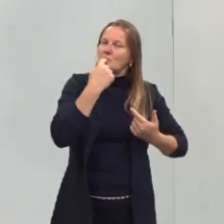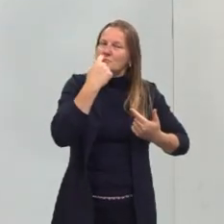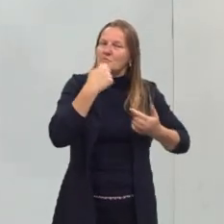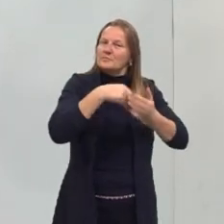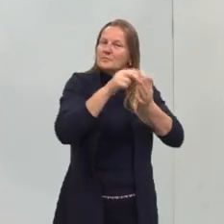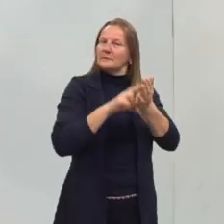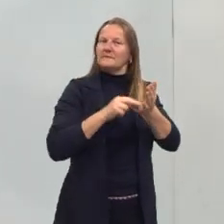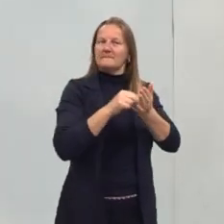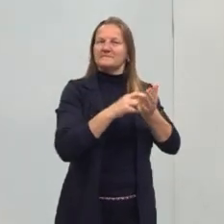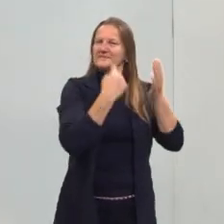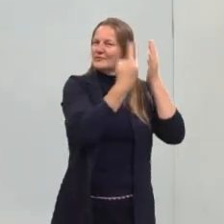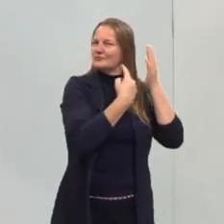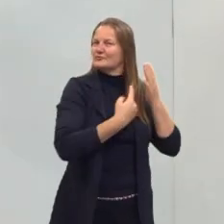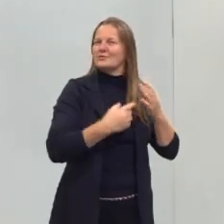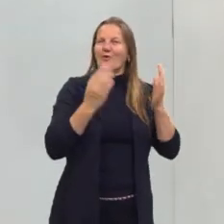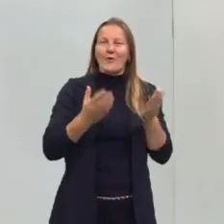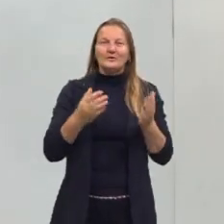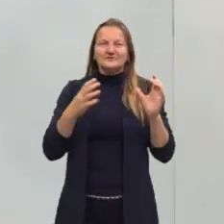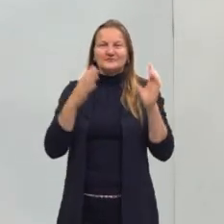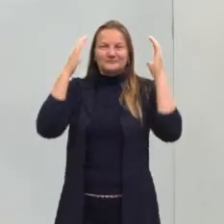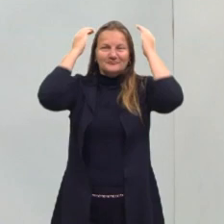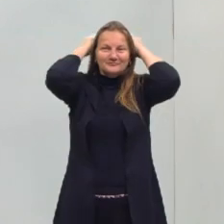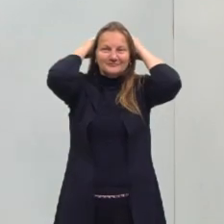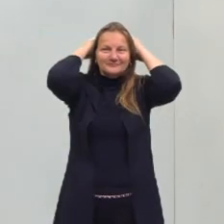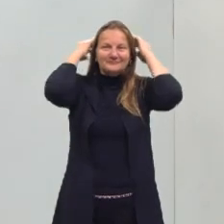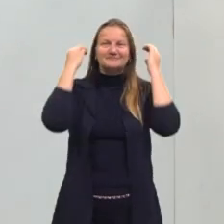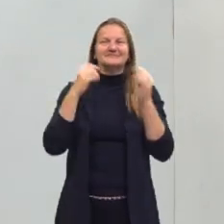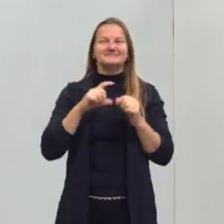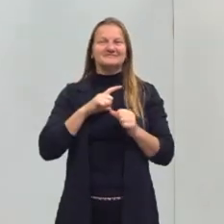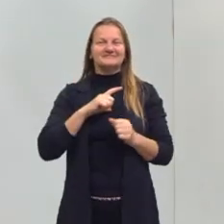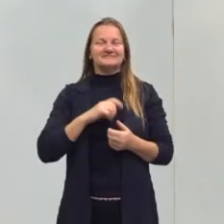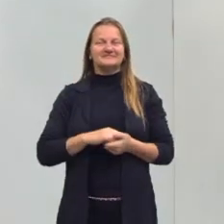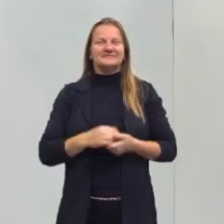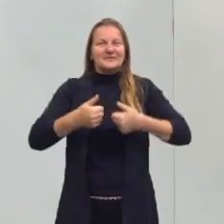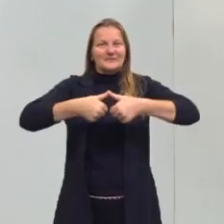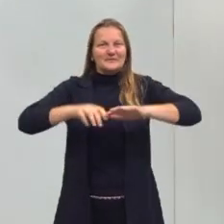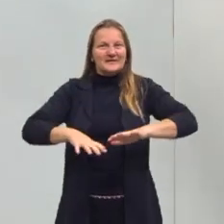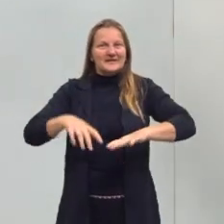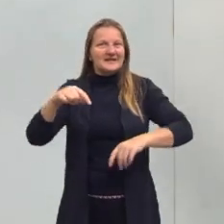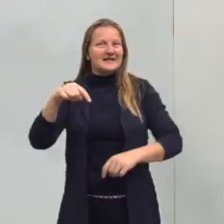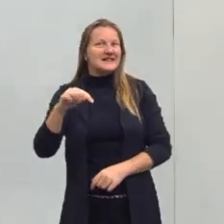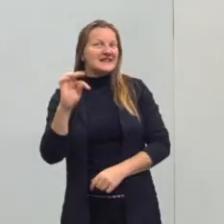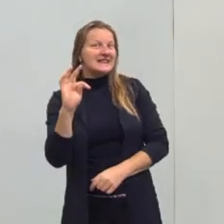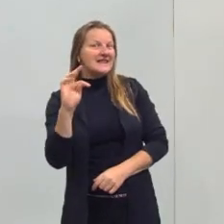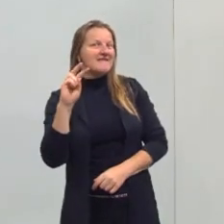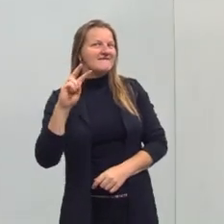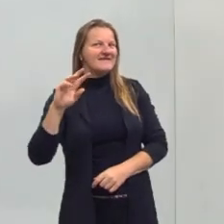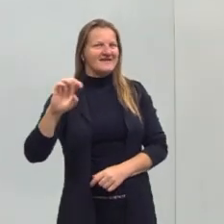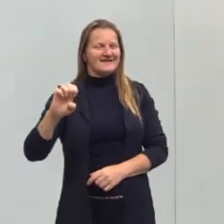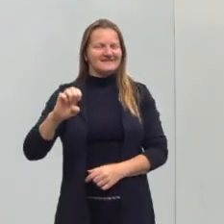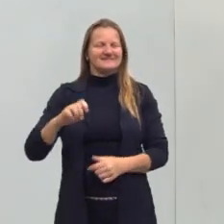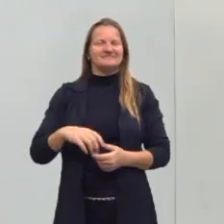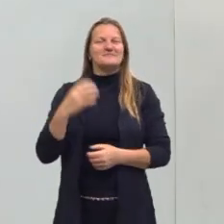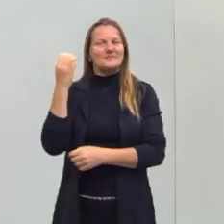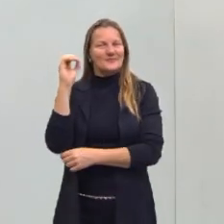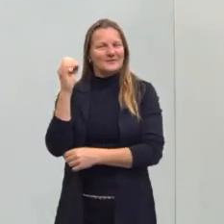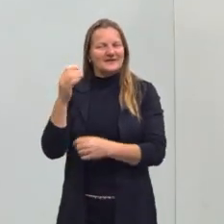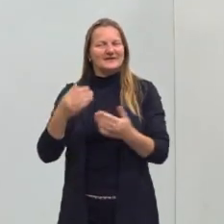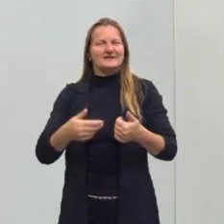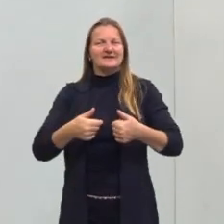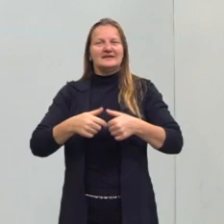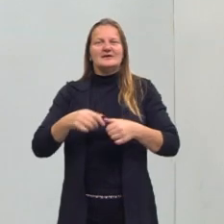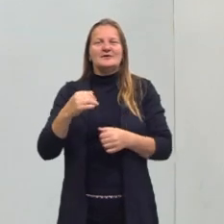vermelho, cacheados, hoje estão aqui presos num rabinho de cavalo. Estou aqui nos estúdios da TVE, com essa camiseta